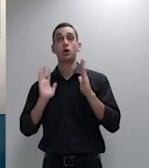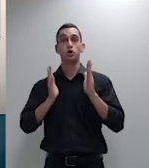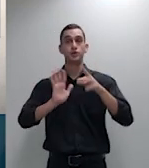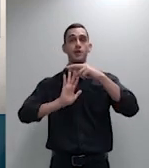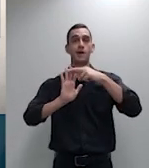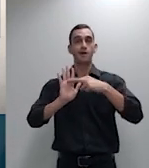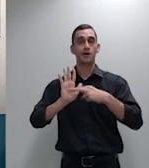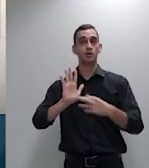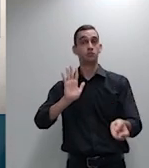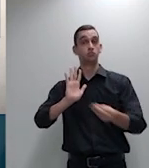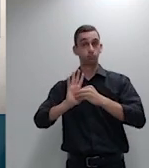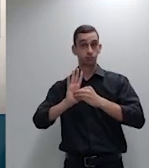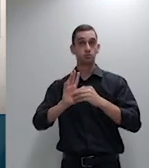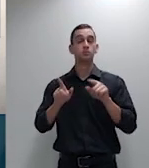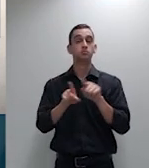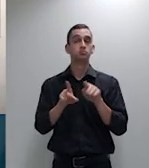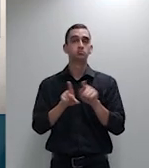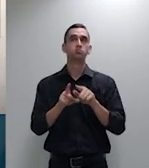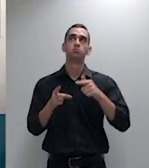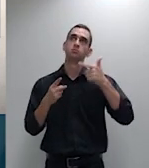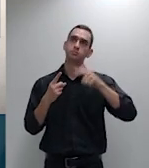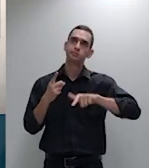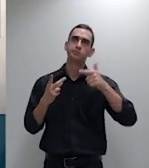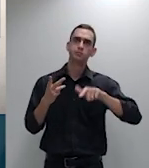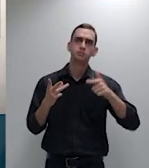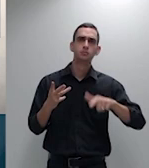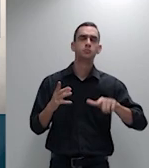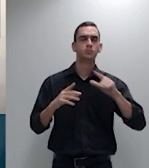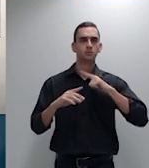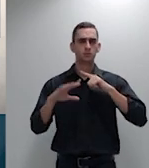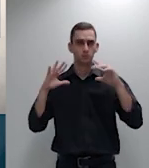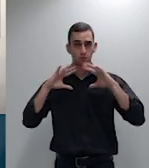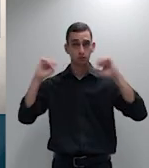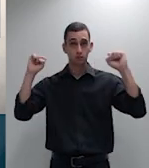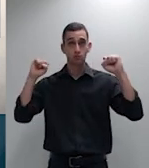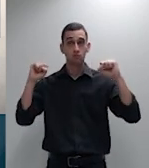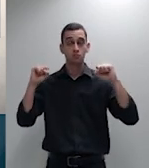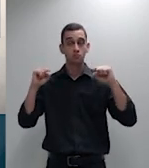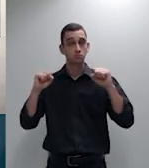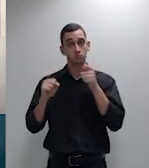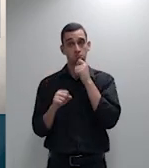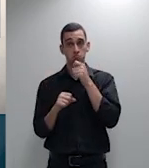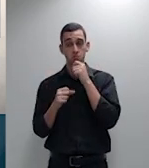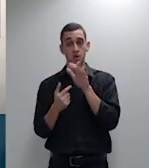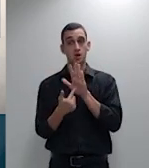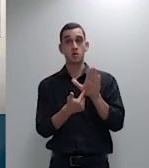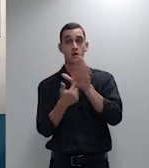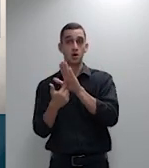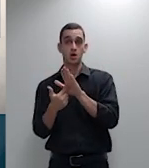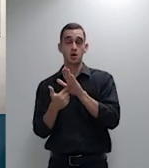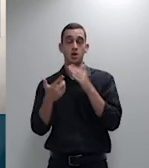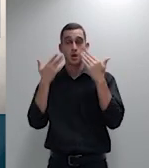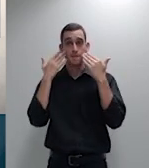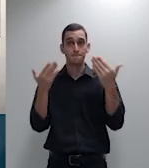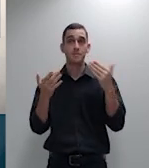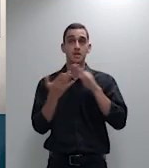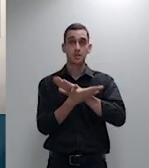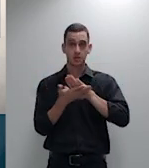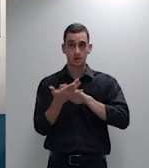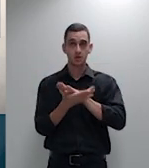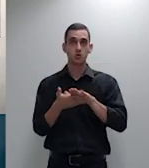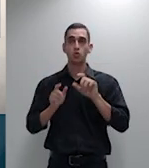recursos repetitivos pelo superior tribunal não apresenta descrime em relação aos planos coletivos de qualquer natureza